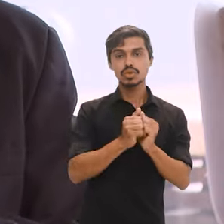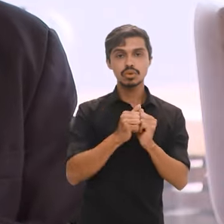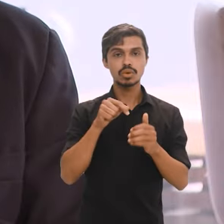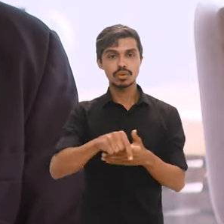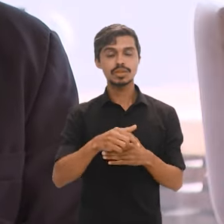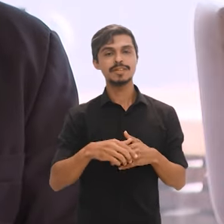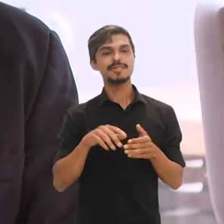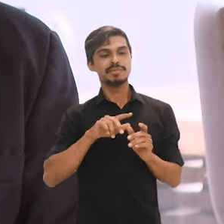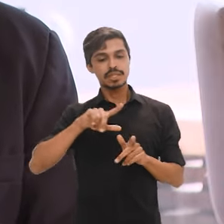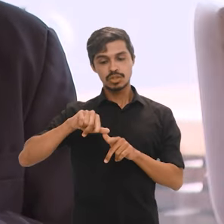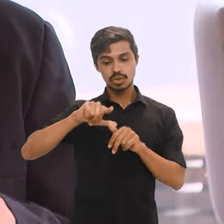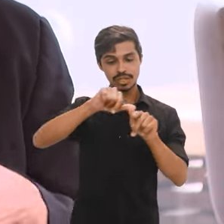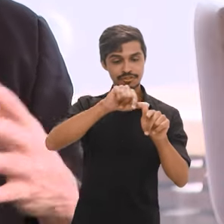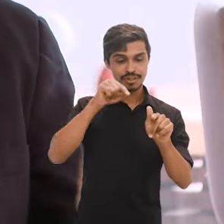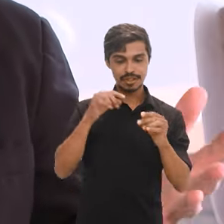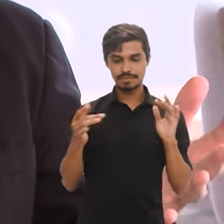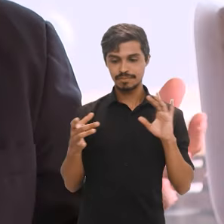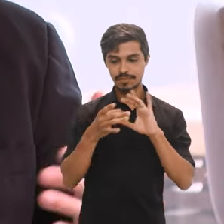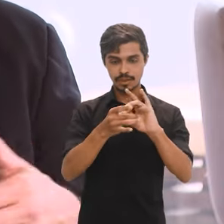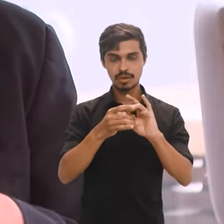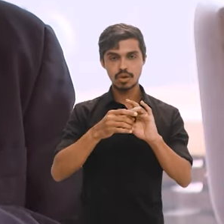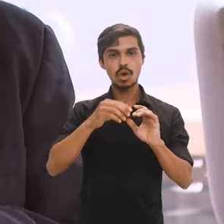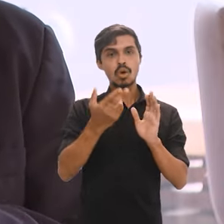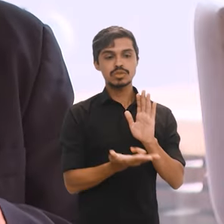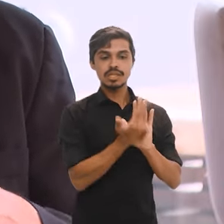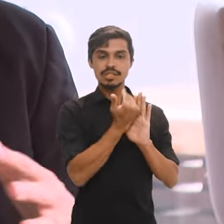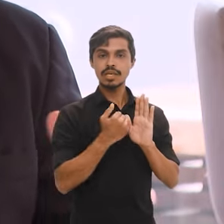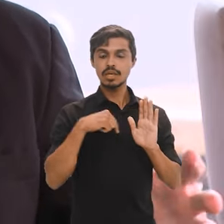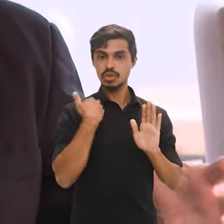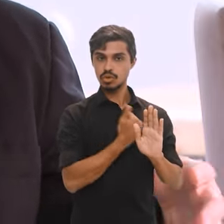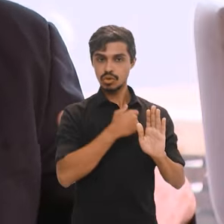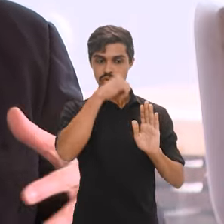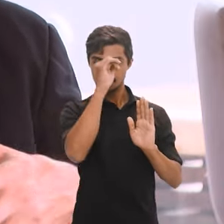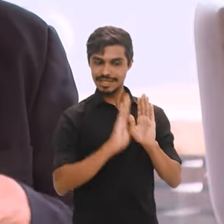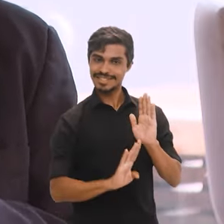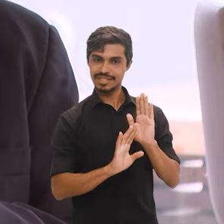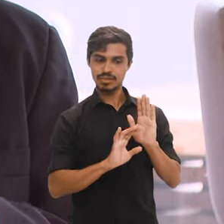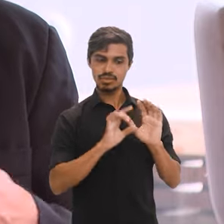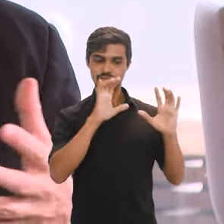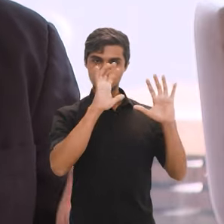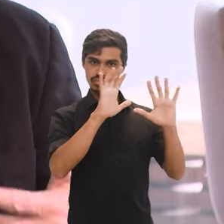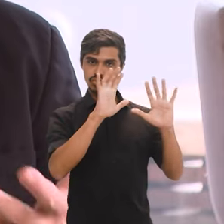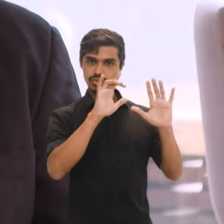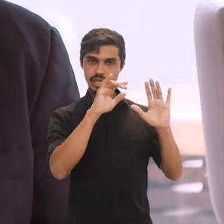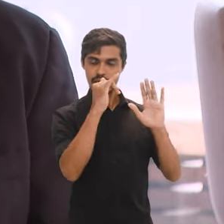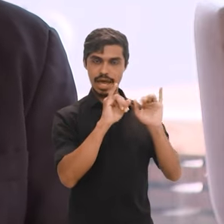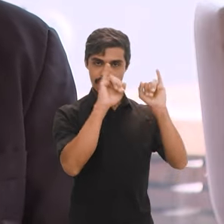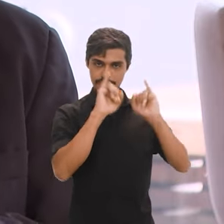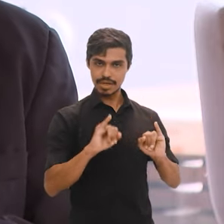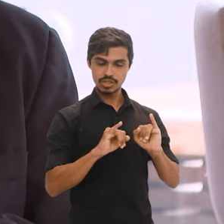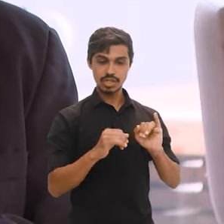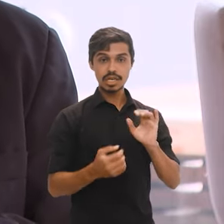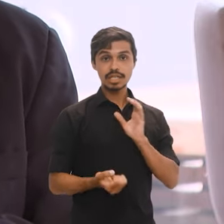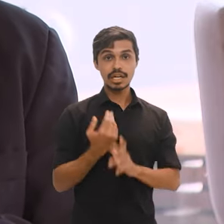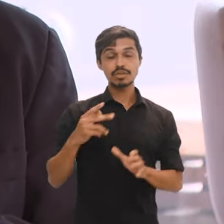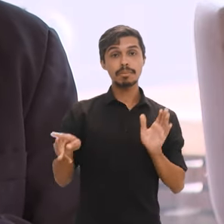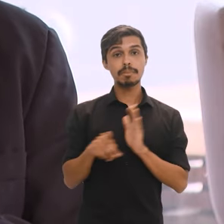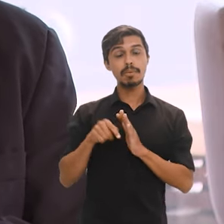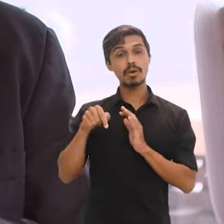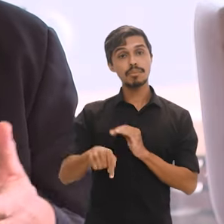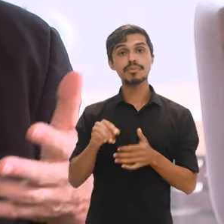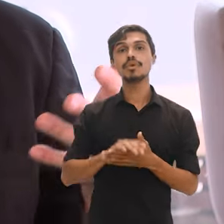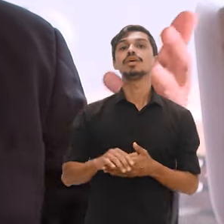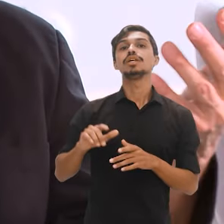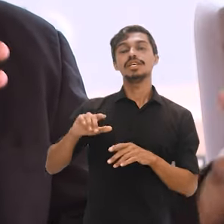com geografia. Os mapas que nós temos no Brasil, a cartografia, são produzidos pelo próprio IBGE.